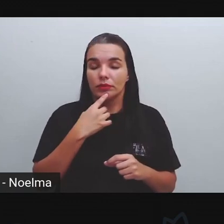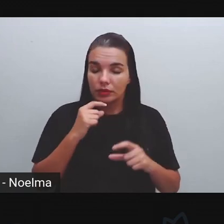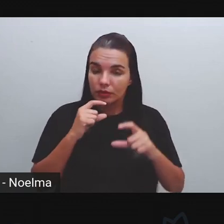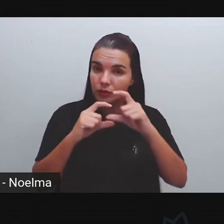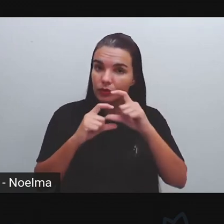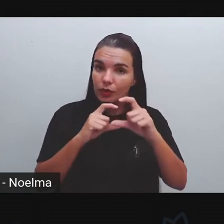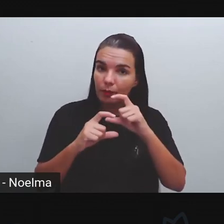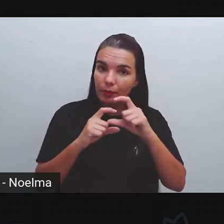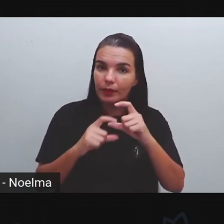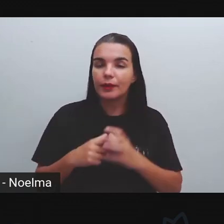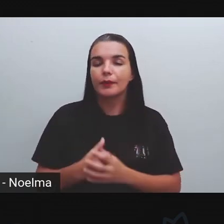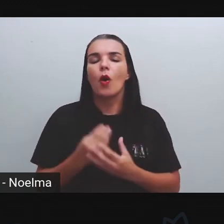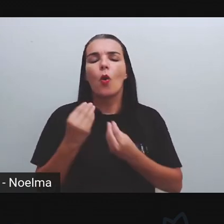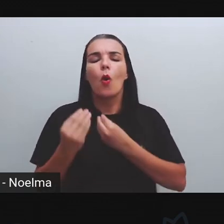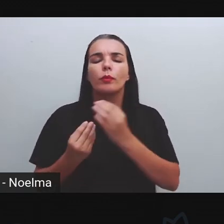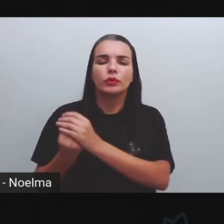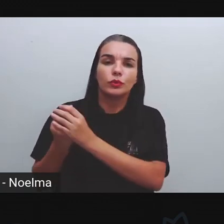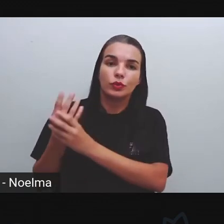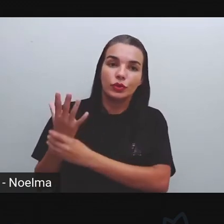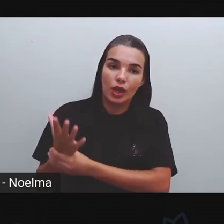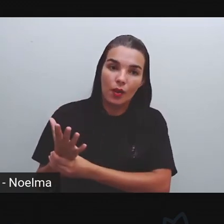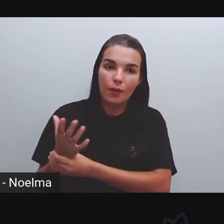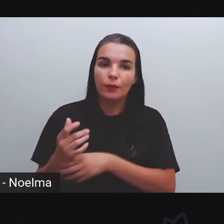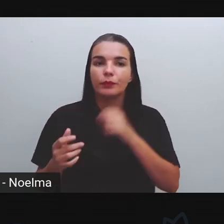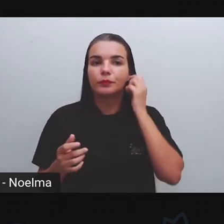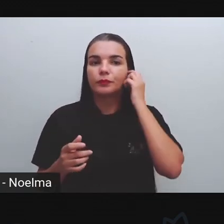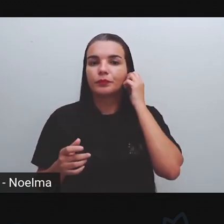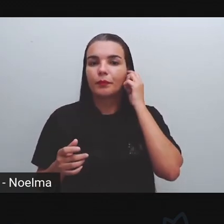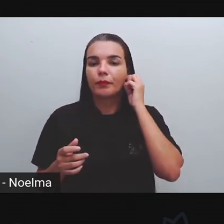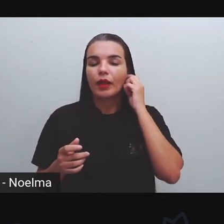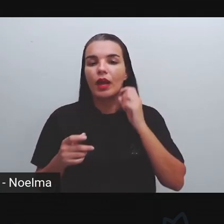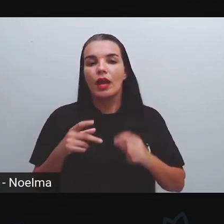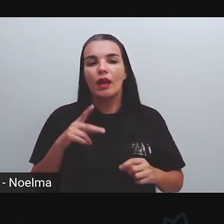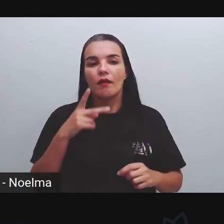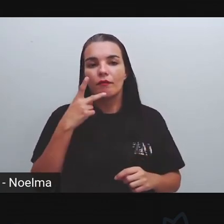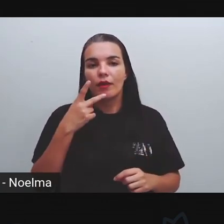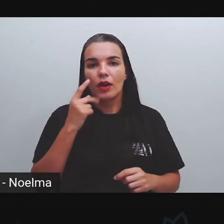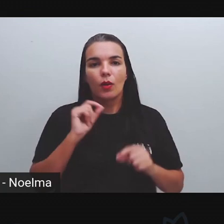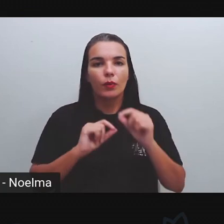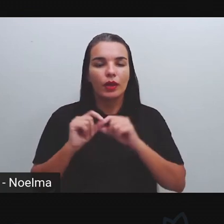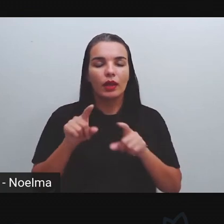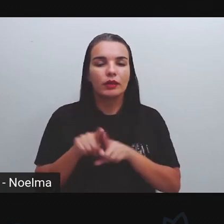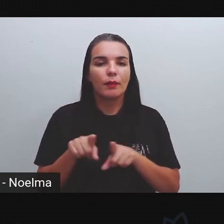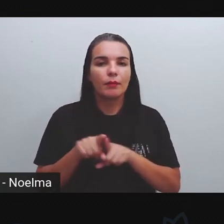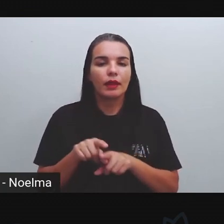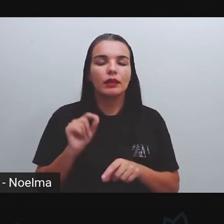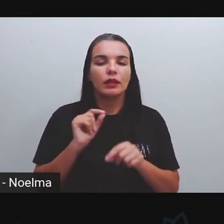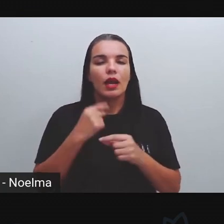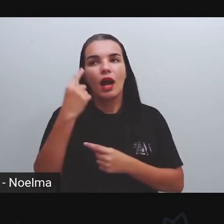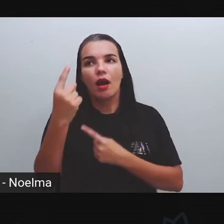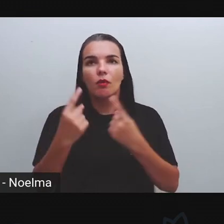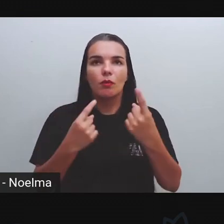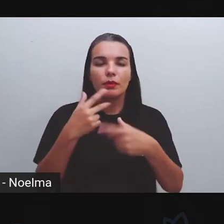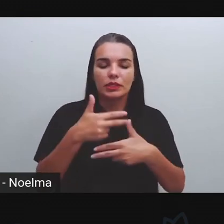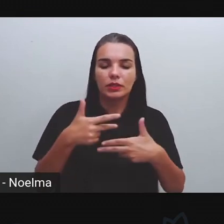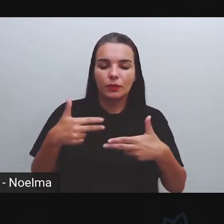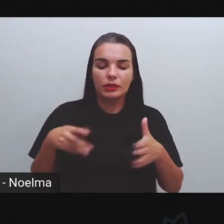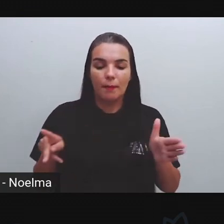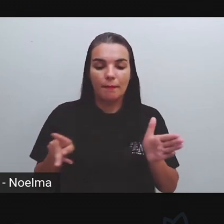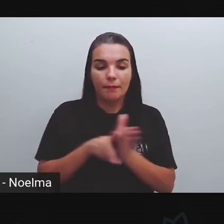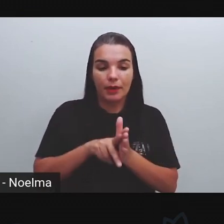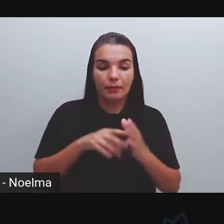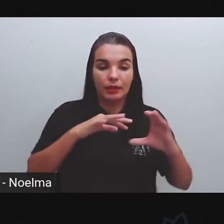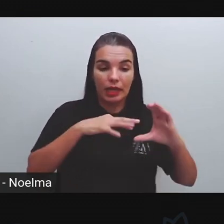das histórias em quadrinhos, né? A gente viu, falou por alto ali sobre alguns elementos que estão presentes